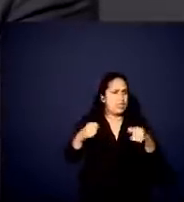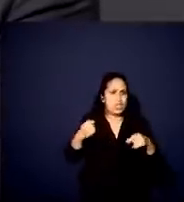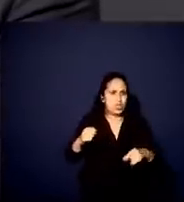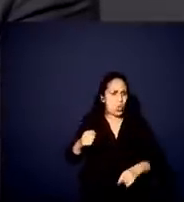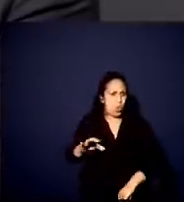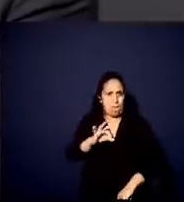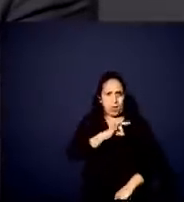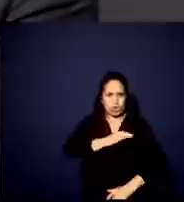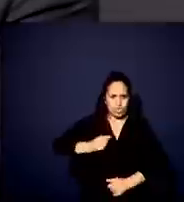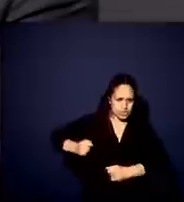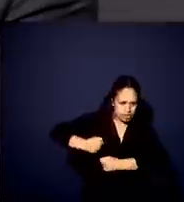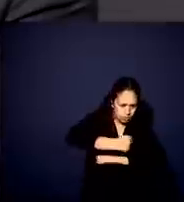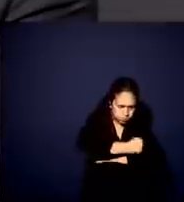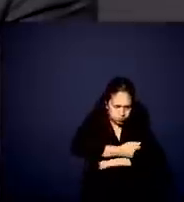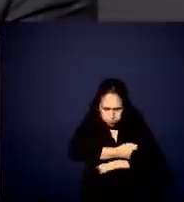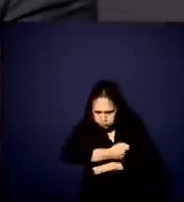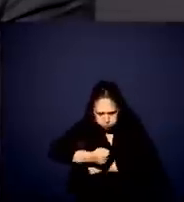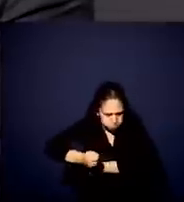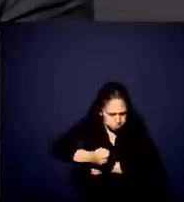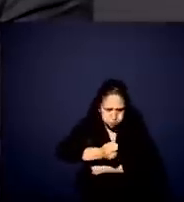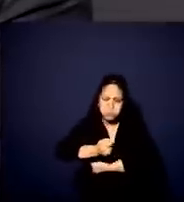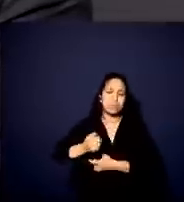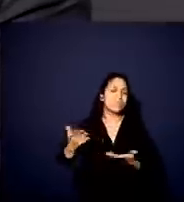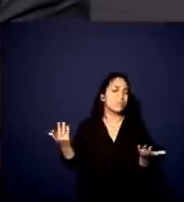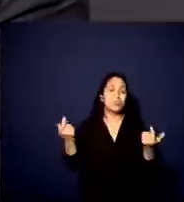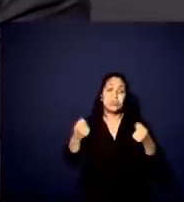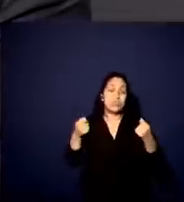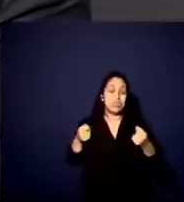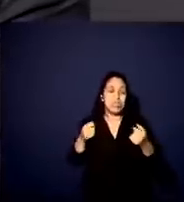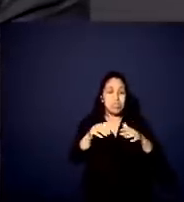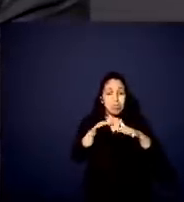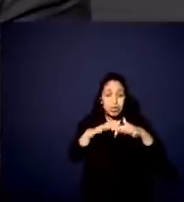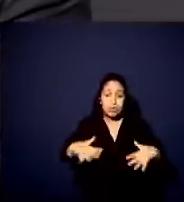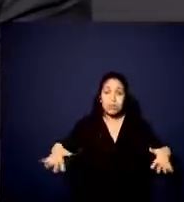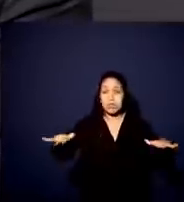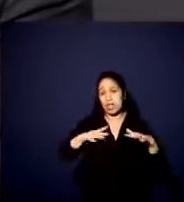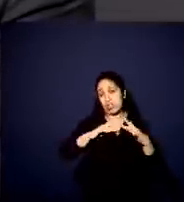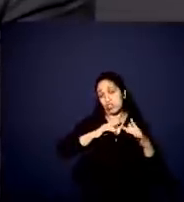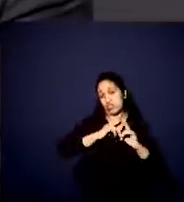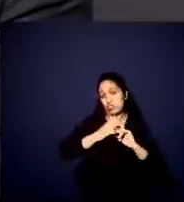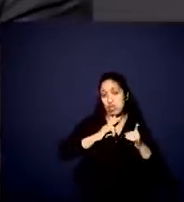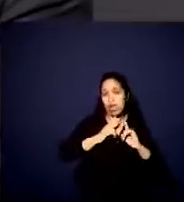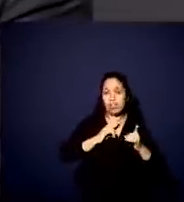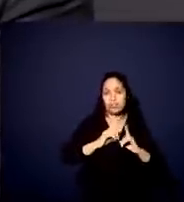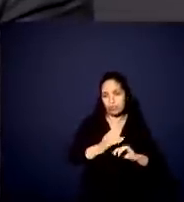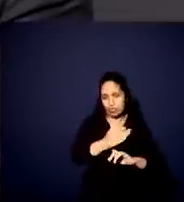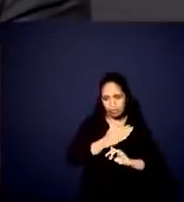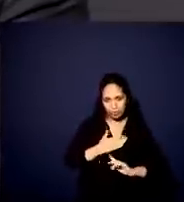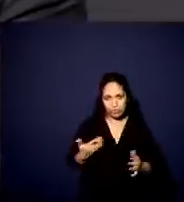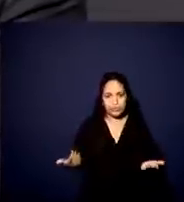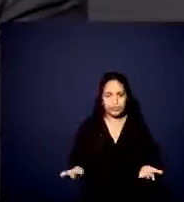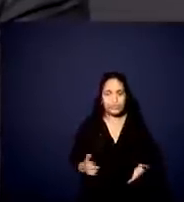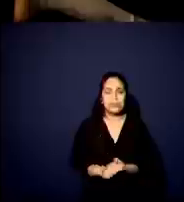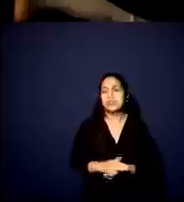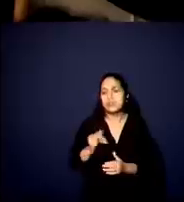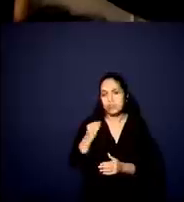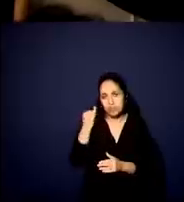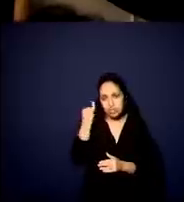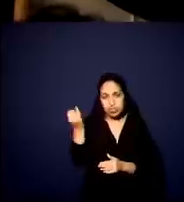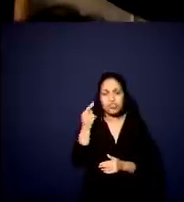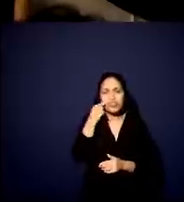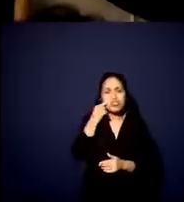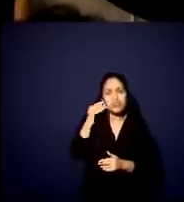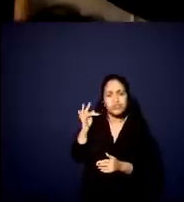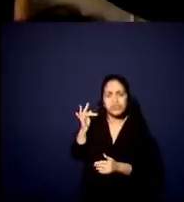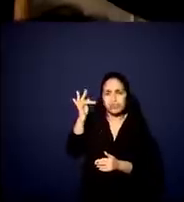para tirar a gente de dentro do plenário da Assembleia, porque o ambiente de diálogo colaborou. Então, isso é fundamental. O a gente está prevendo aí para